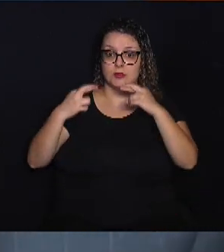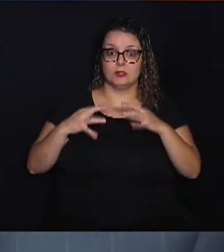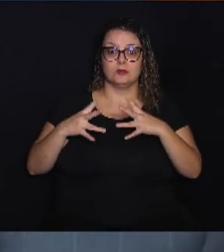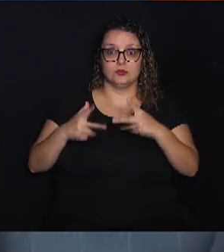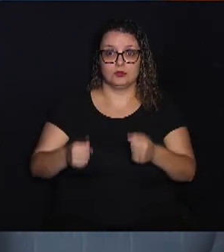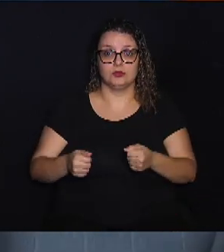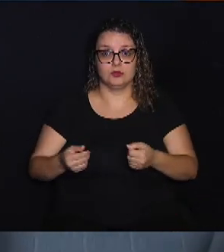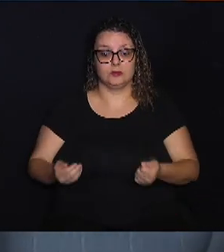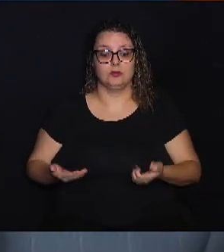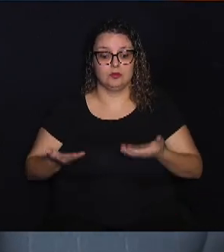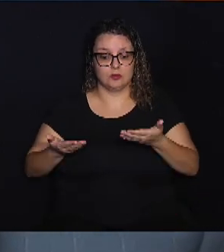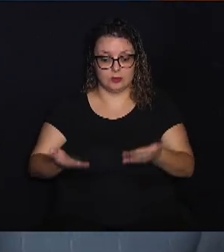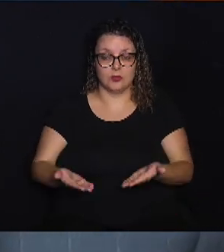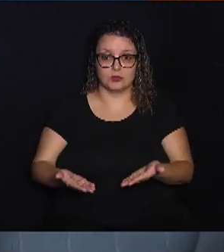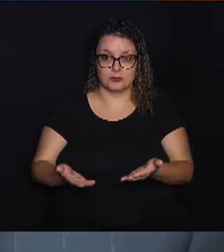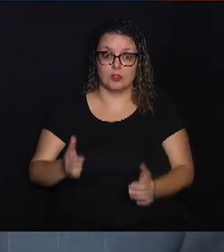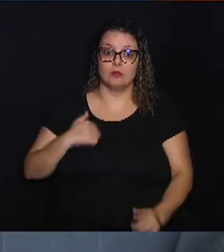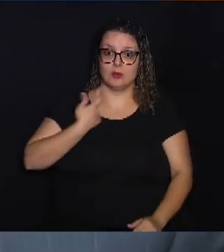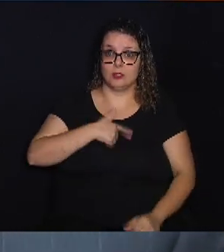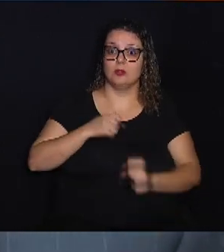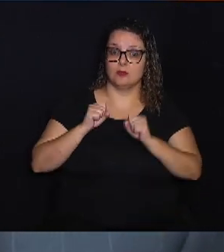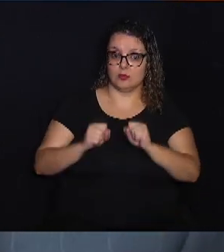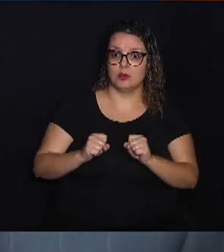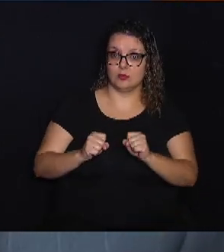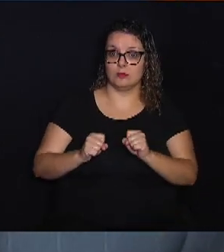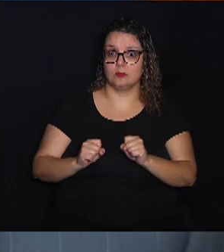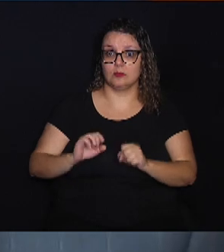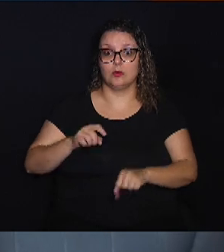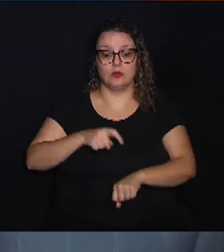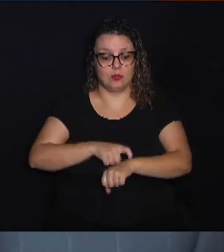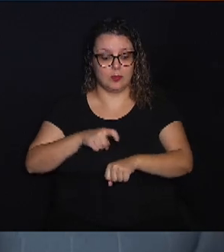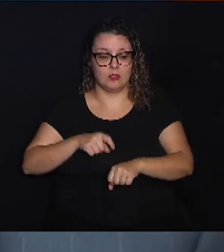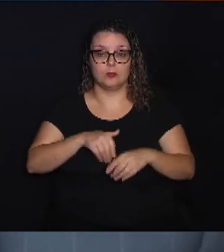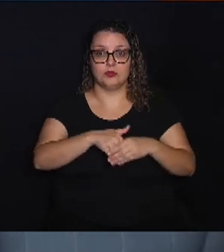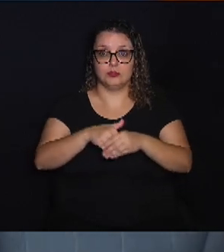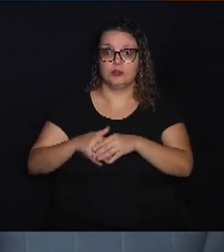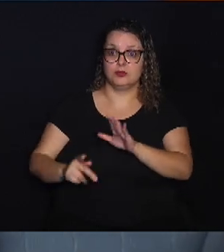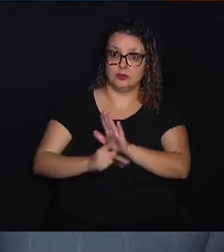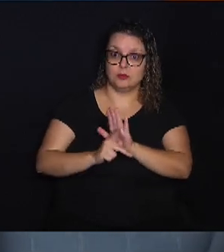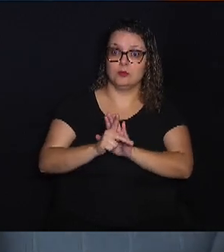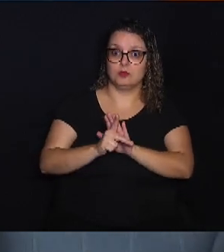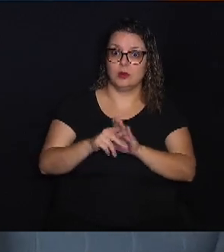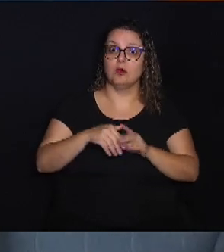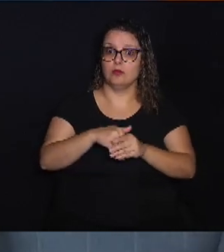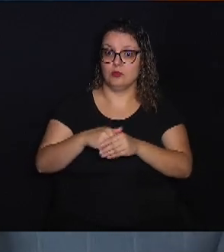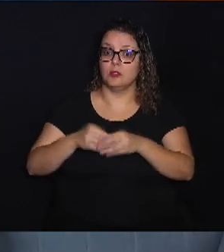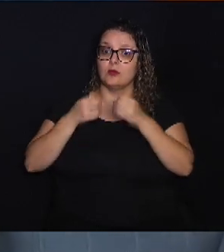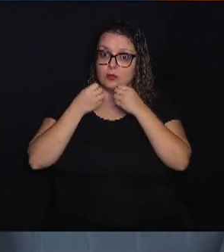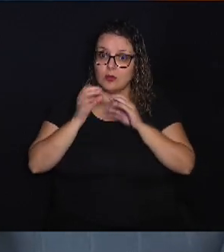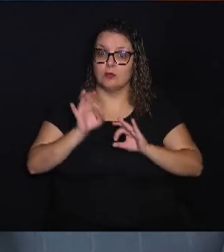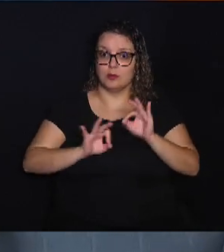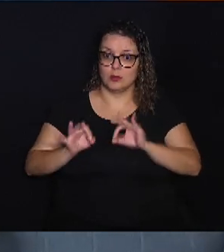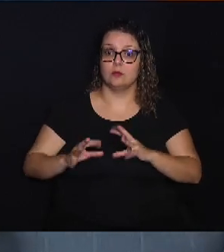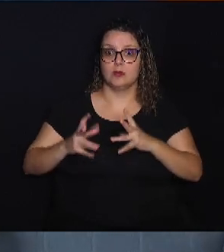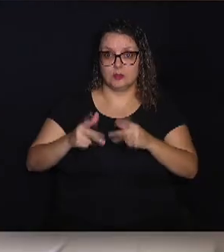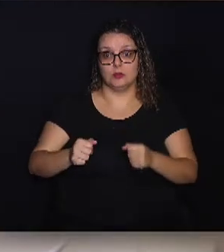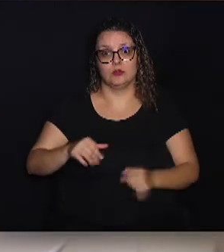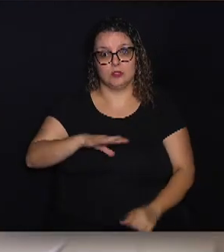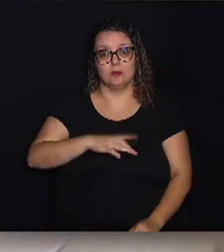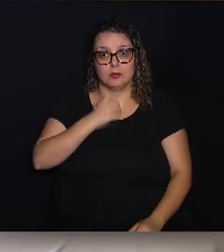que foi colocado, para que nós possamos, na hora da votação do projeto, votar um bom projeto que seja bom para Campinas.